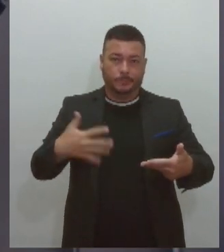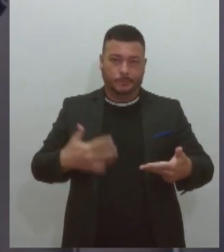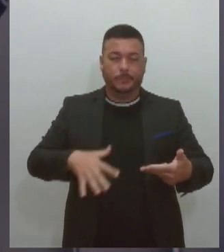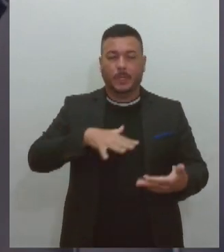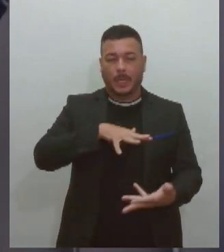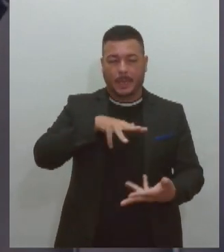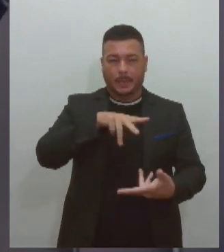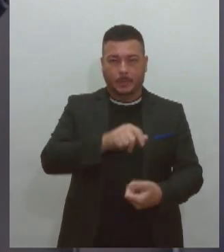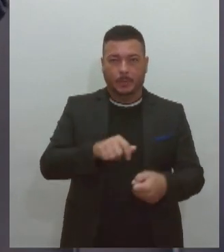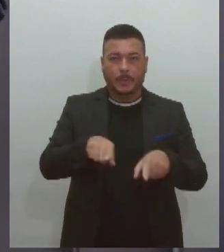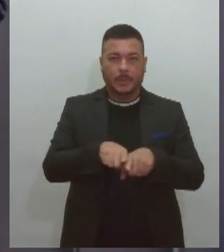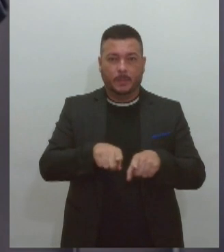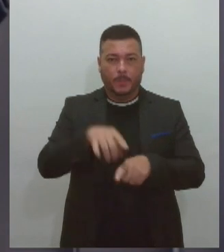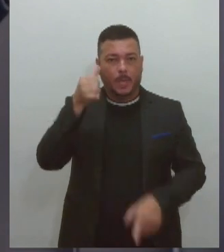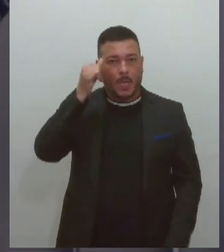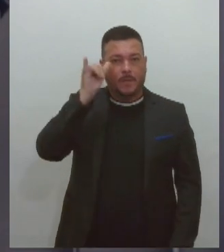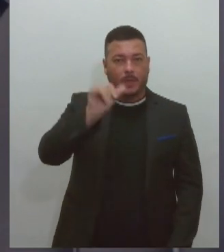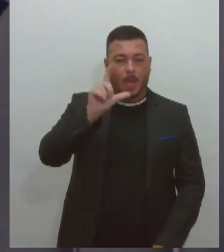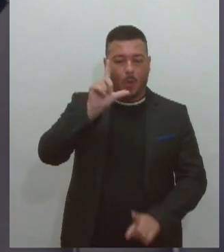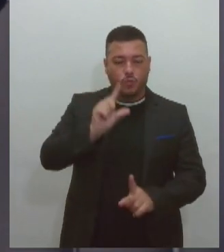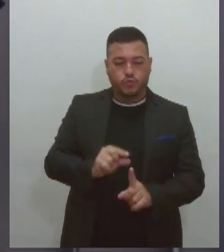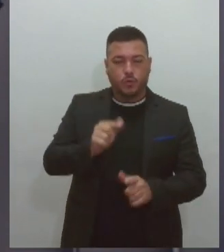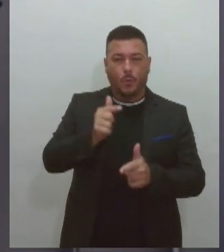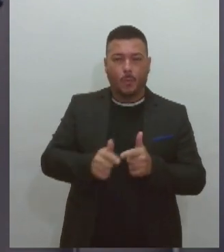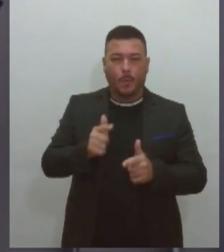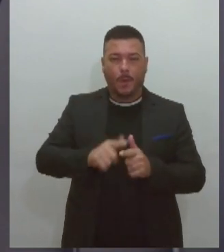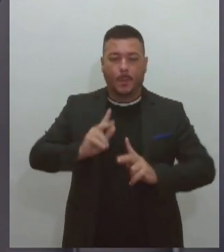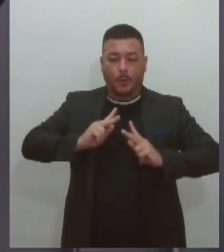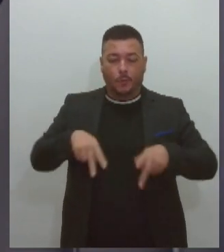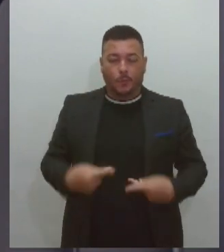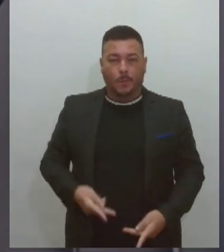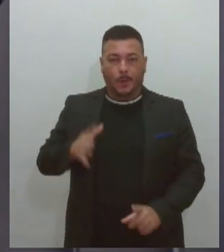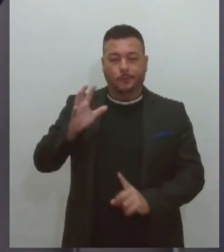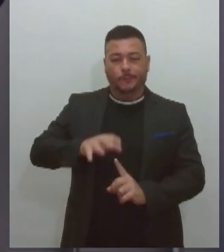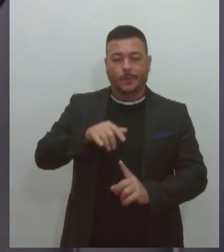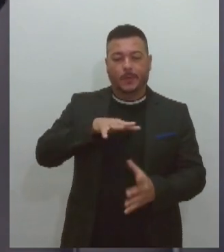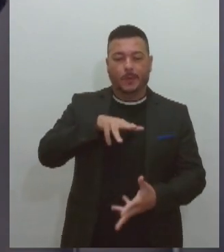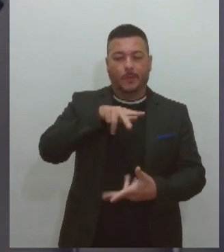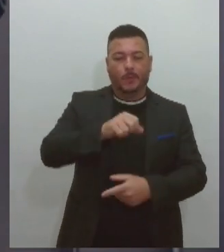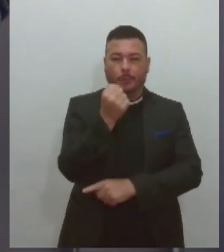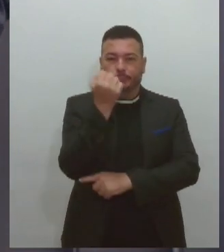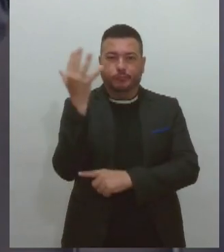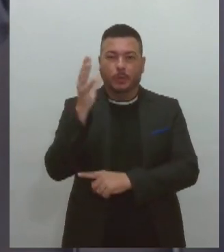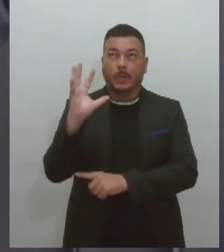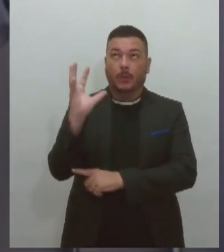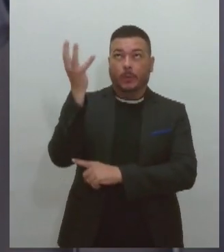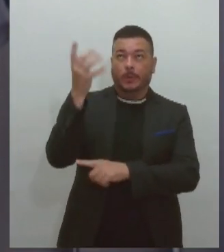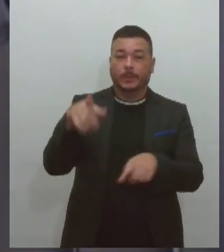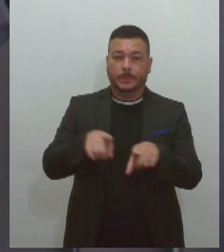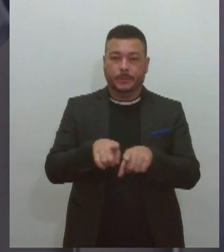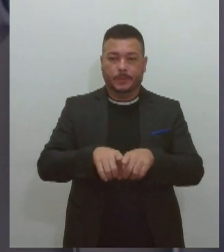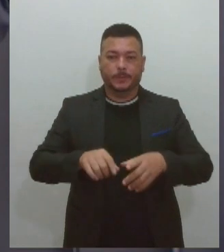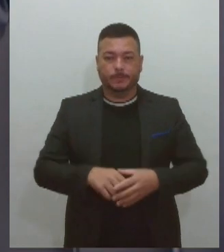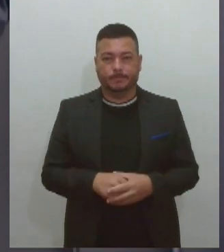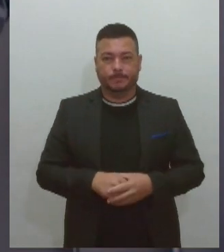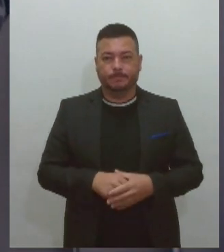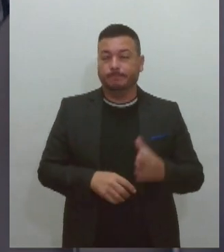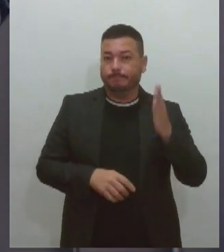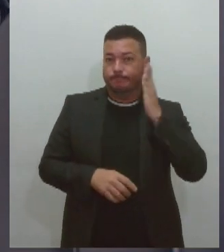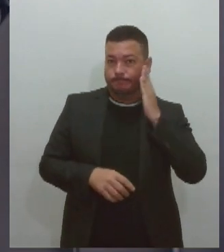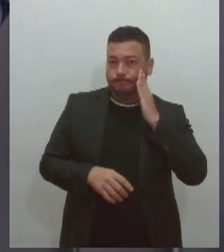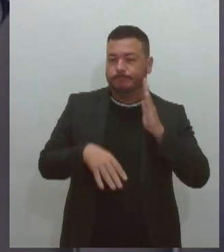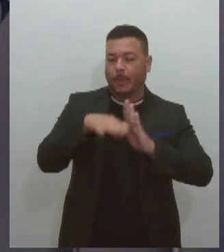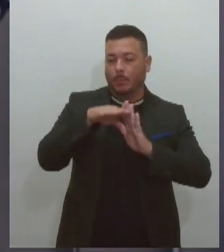impactos da ação humana sobre o meio ambiente e o clima. Vamos saber mais da programação desta